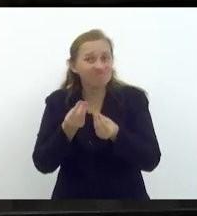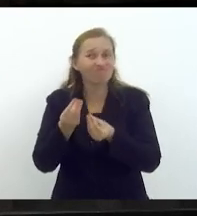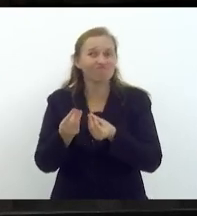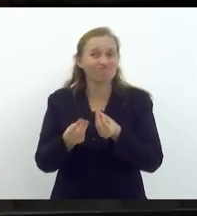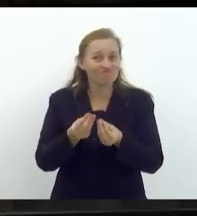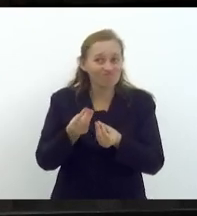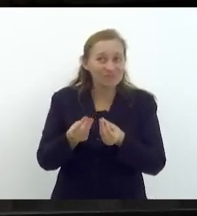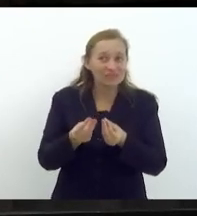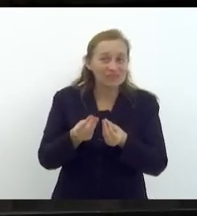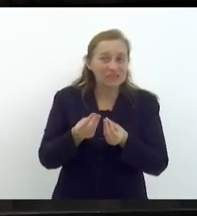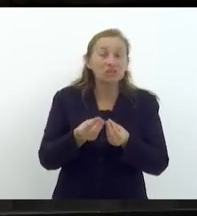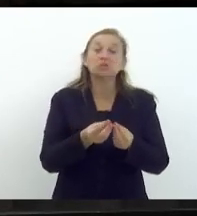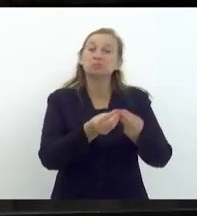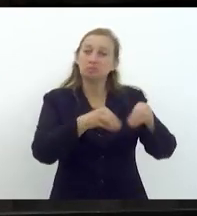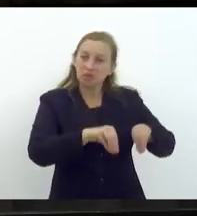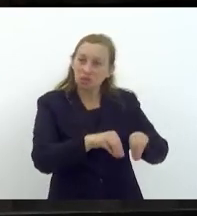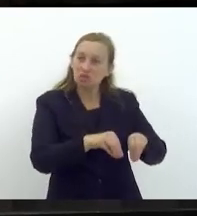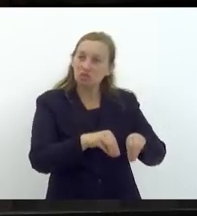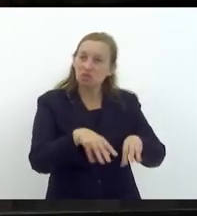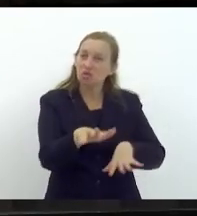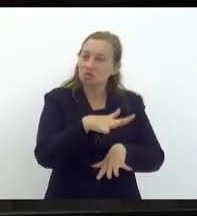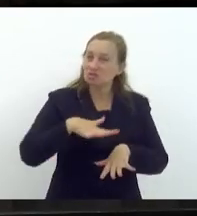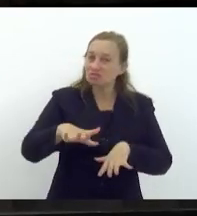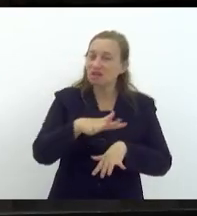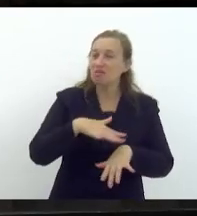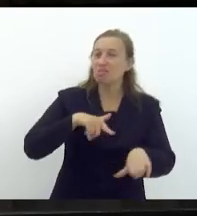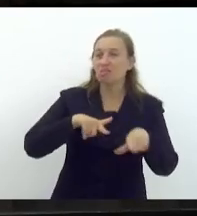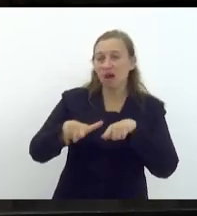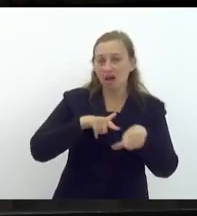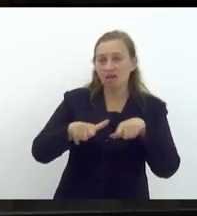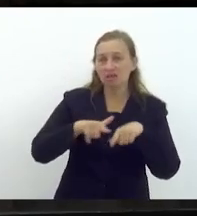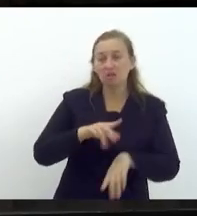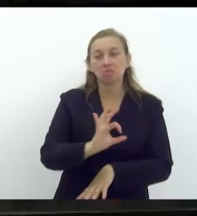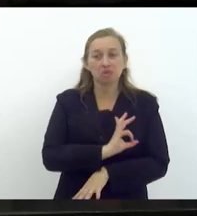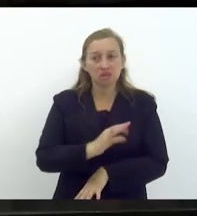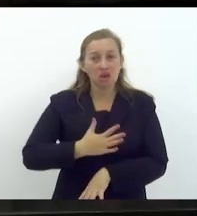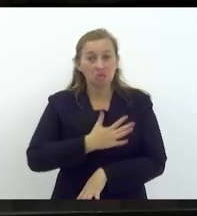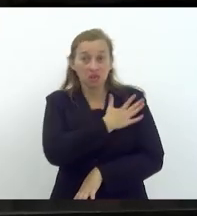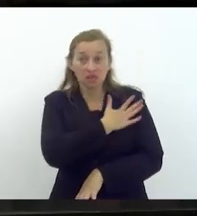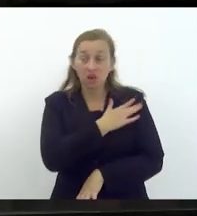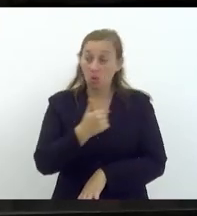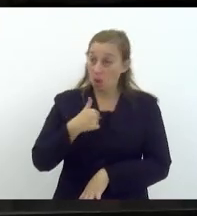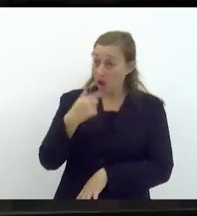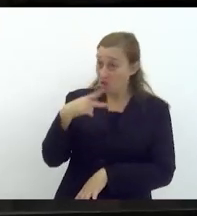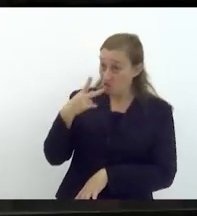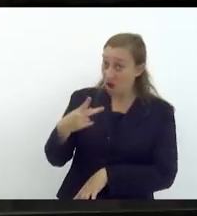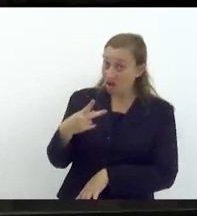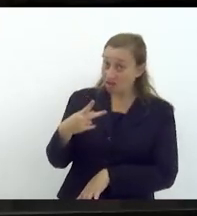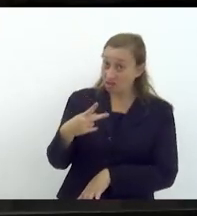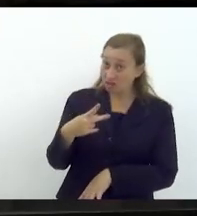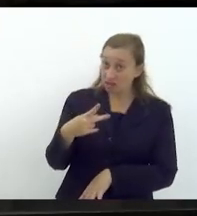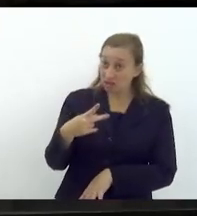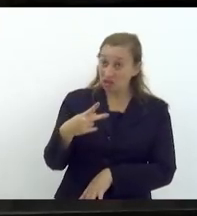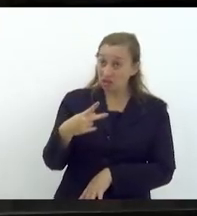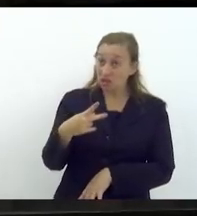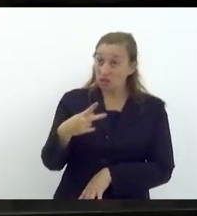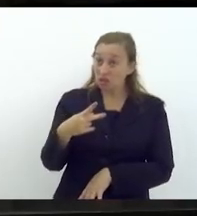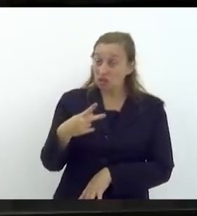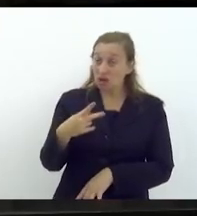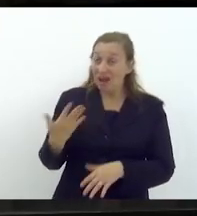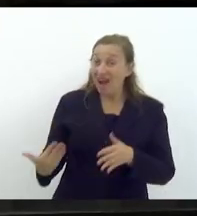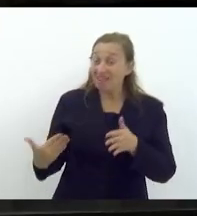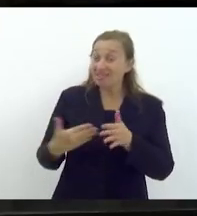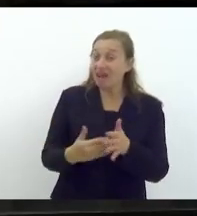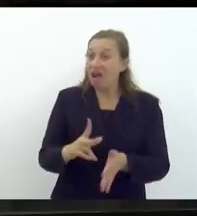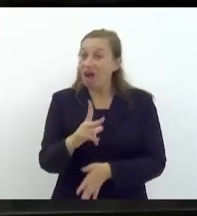isso afetou no serviço policial militar, quando eu digo na forma como até a